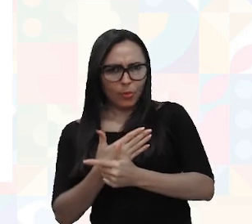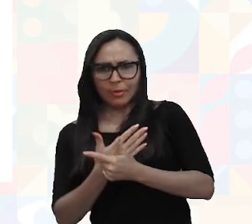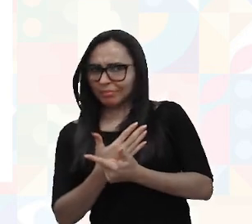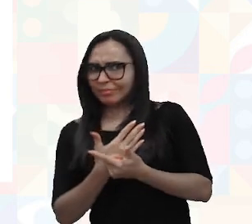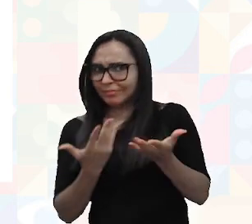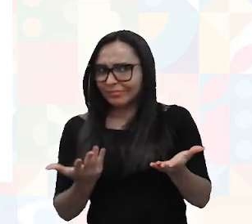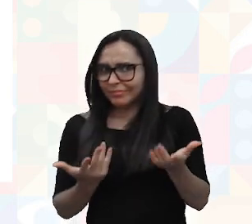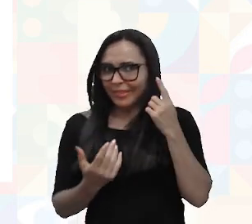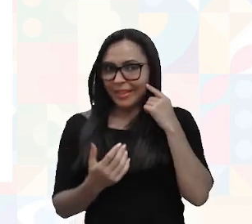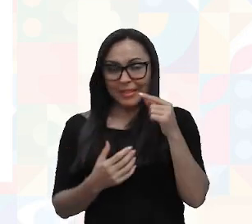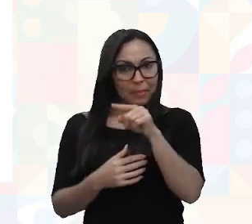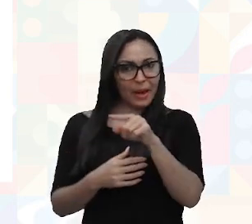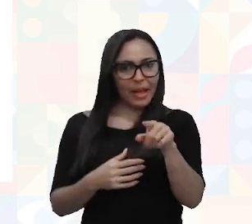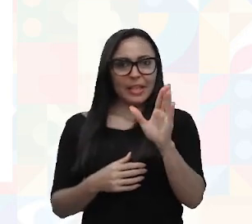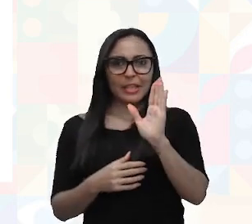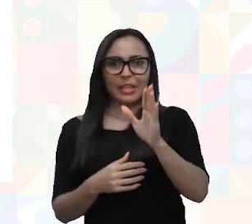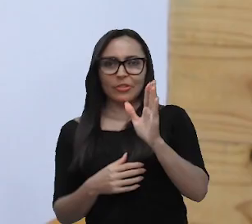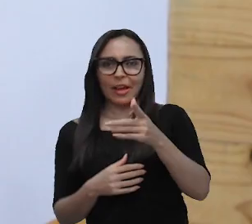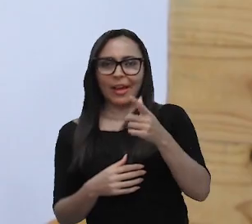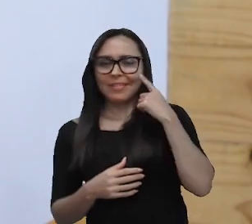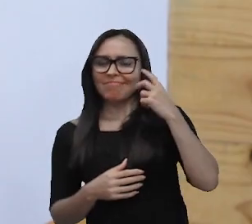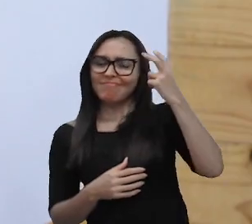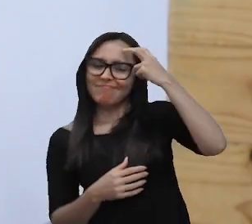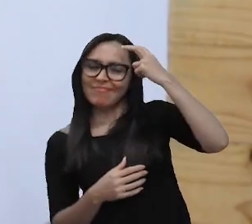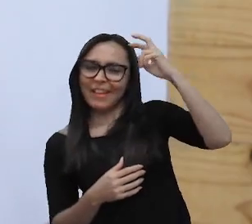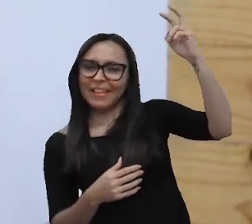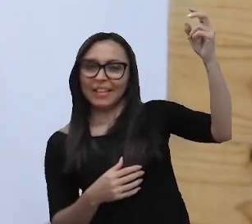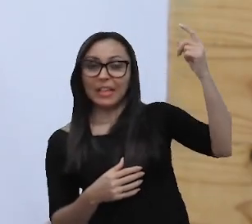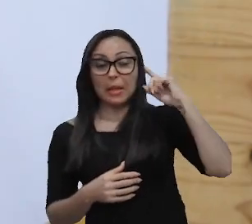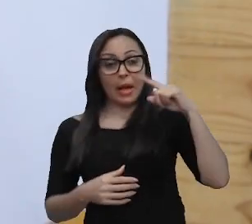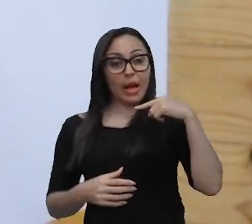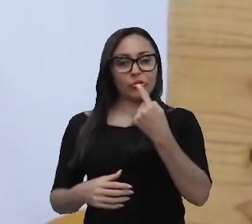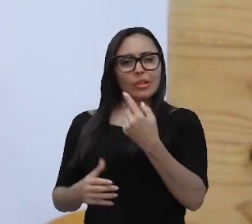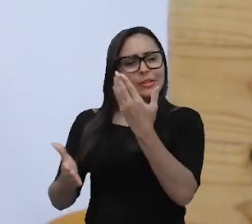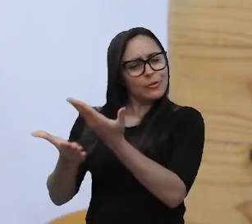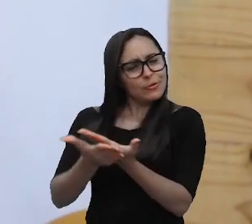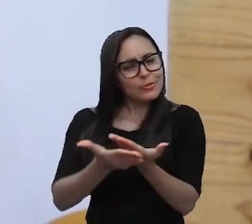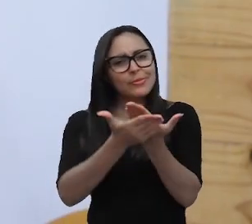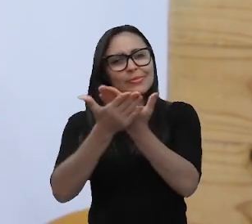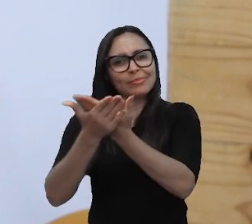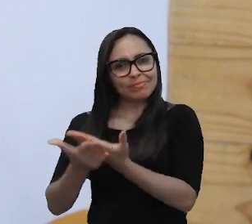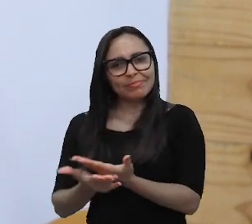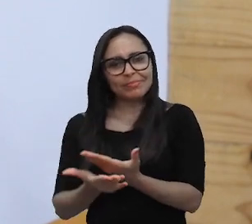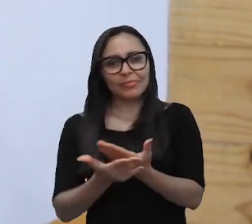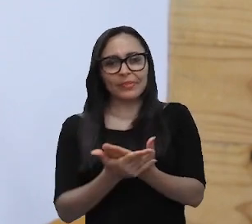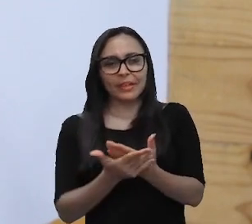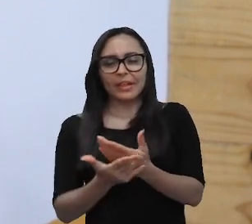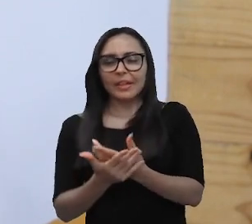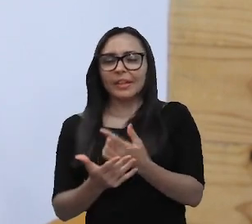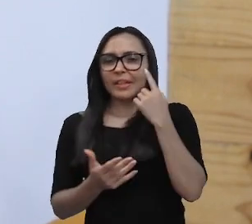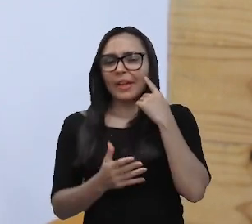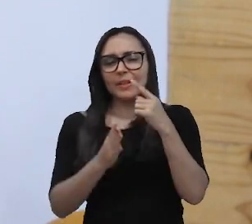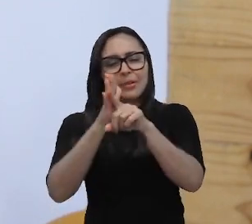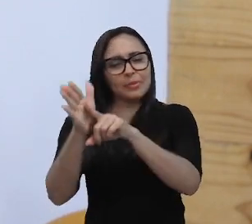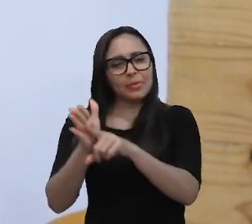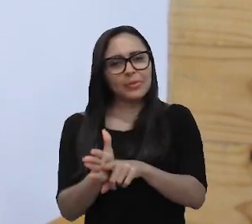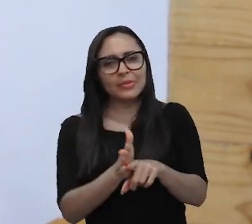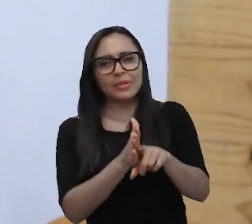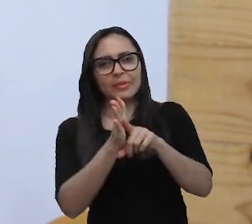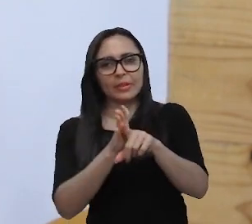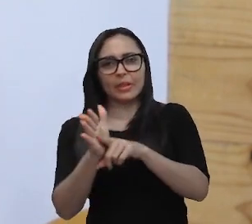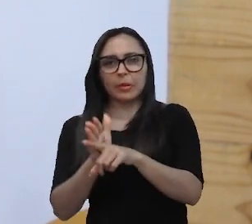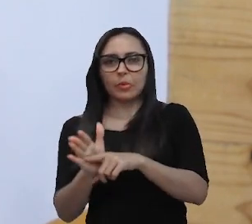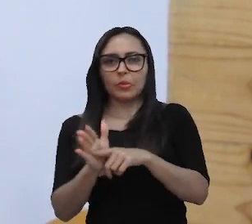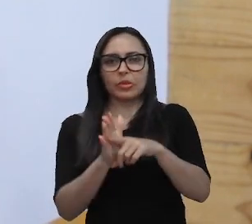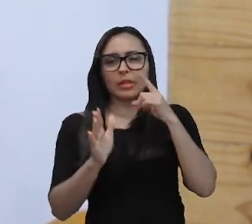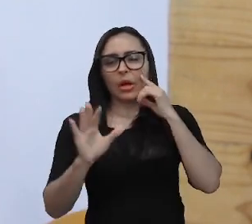Isso é para ele, que já nasceu gênio, então para a gente que não é, a gente estuda e vai aí em busca do formato